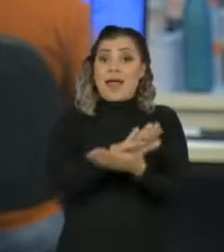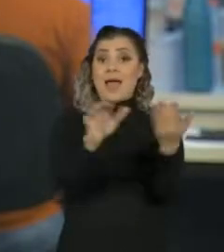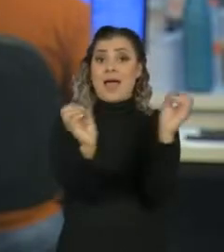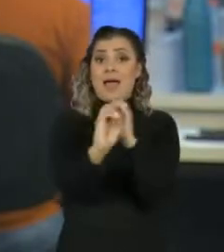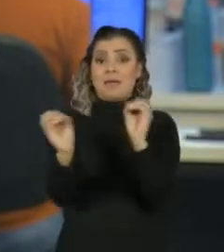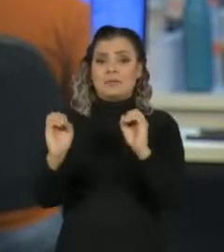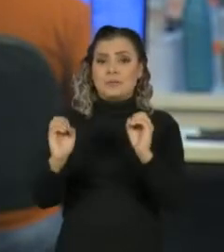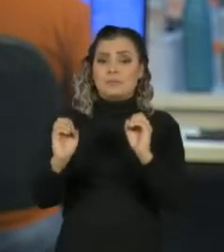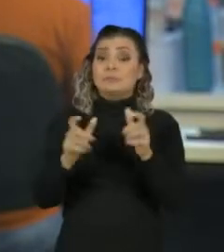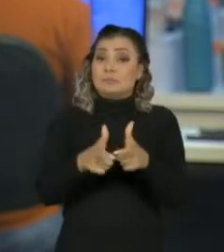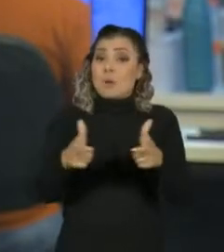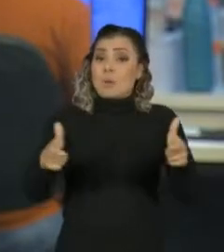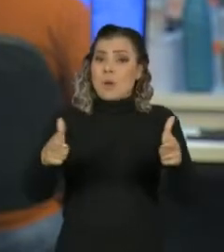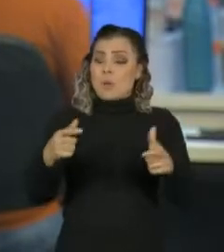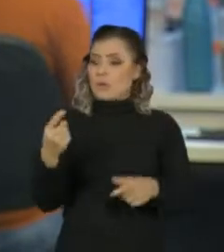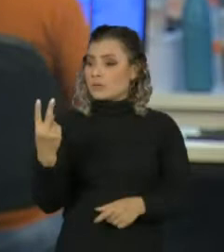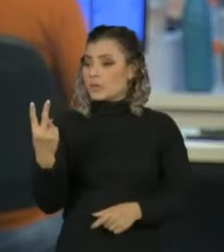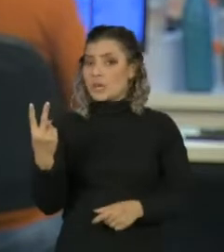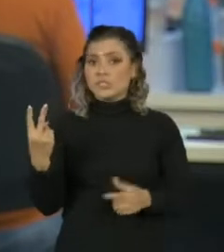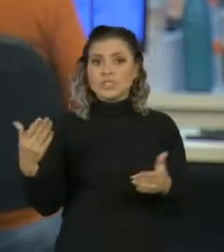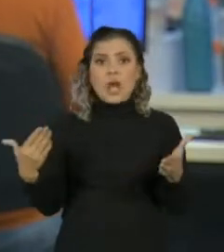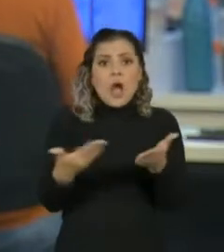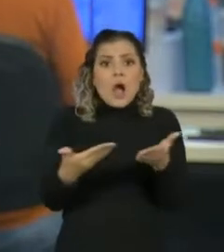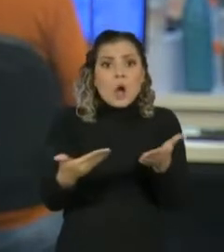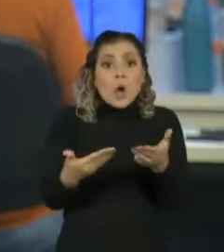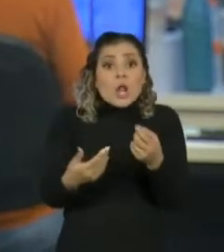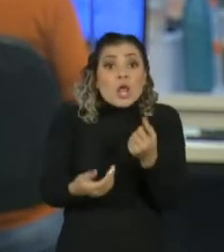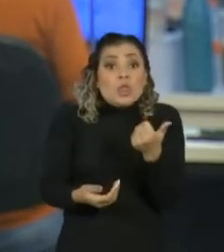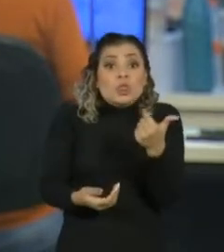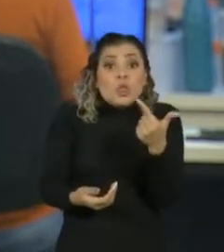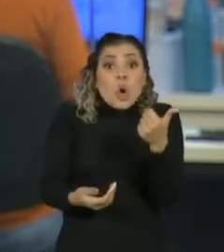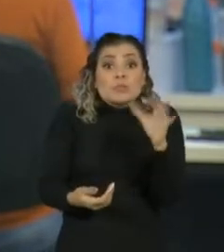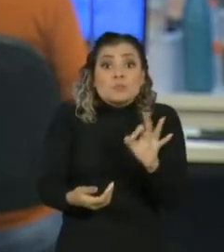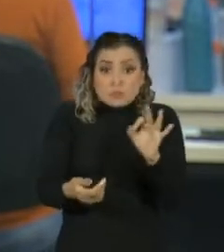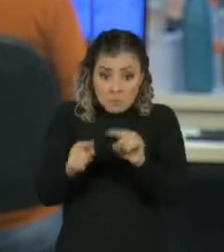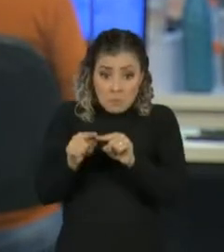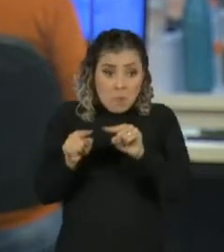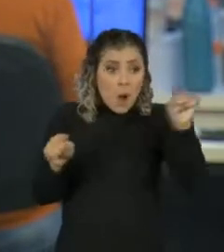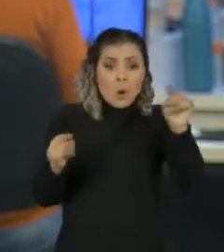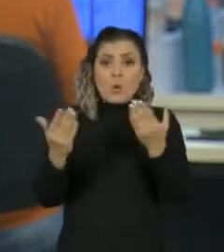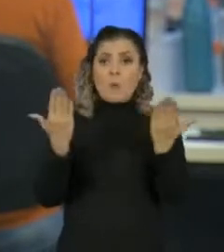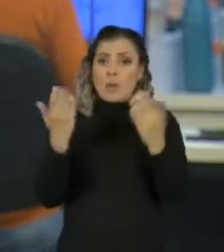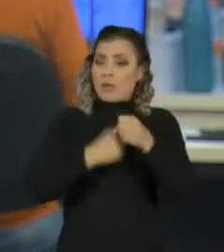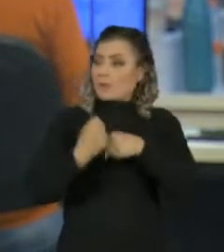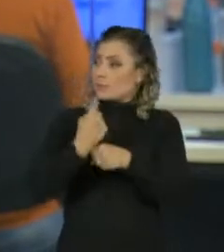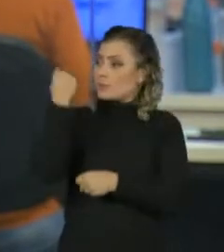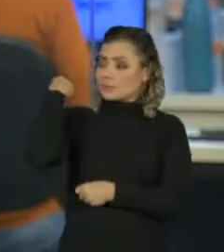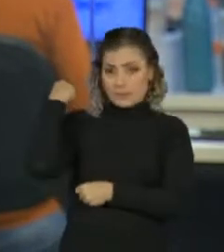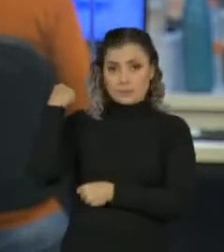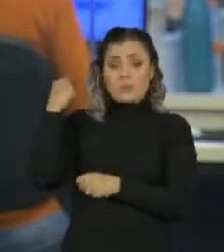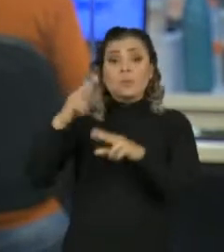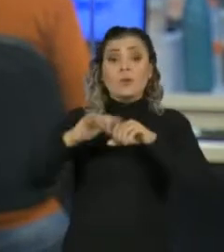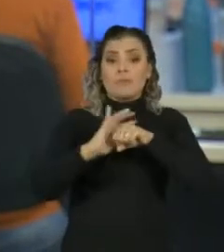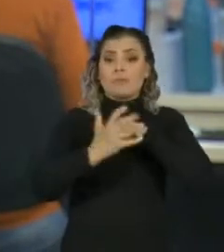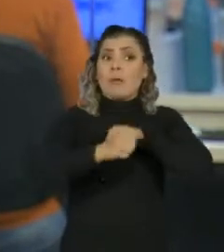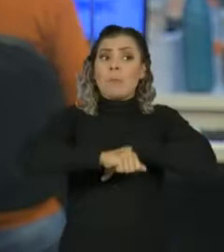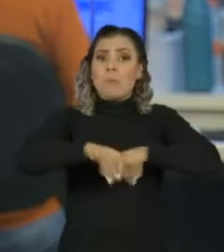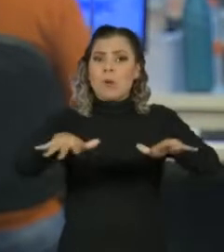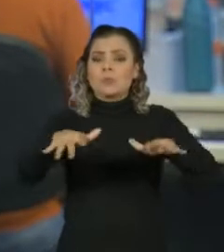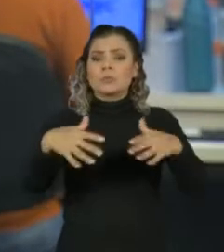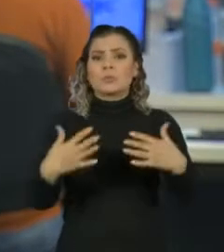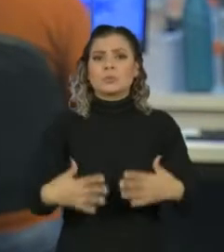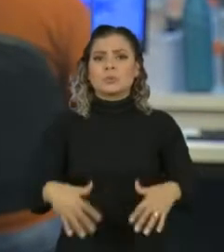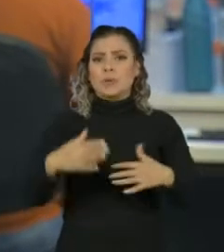O índice subiu de 3% para 12% se comparado com o mesmo período do ano passado. A pandemia da Covid-19 é